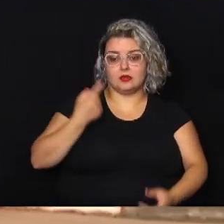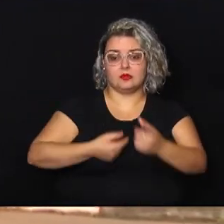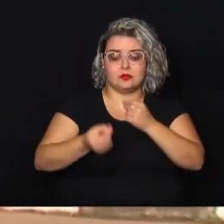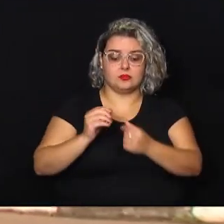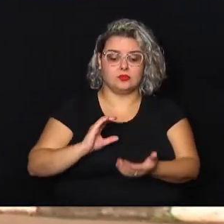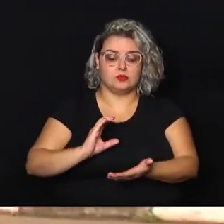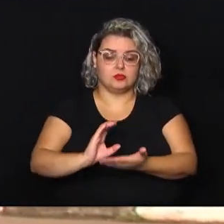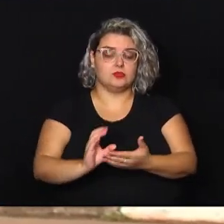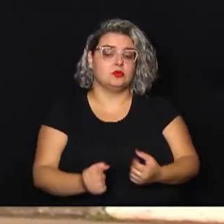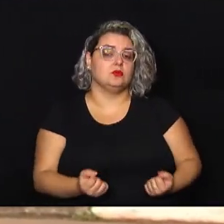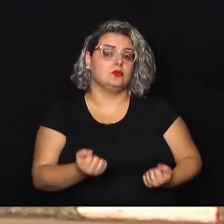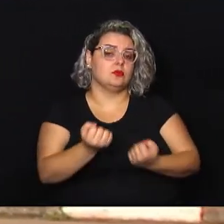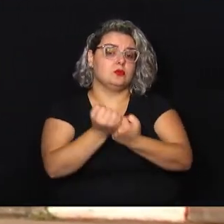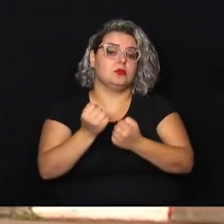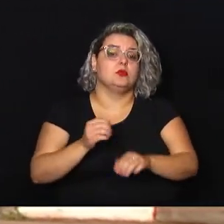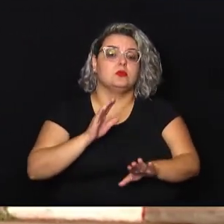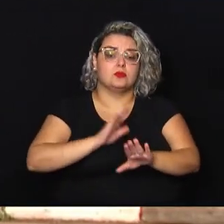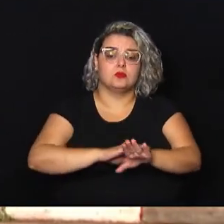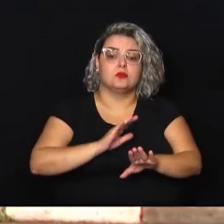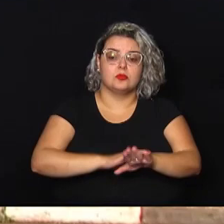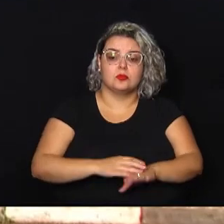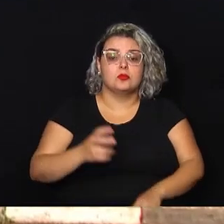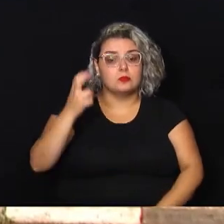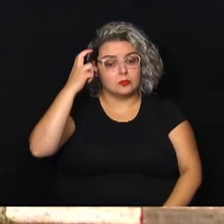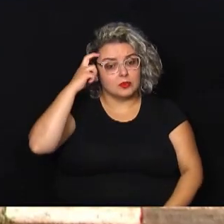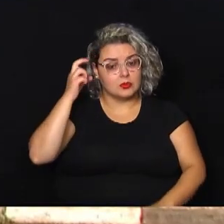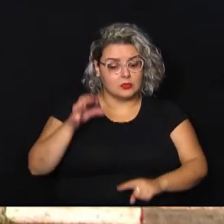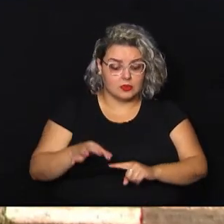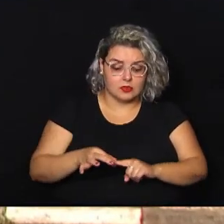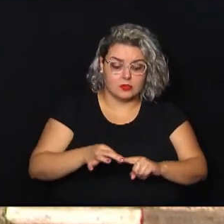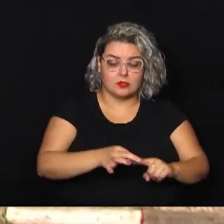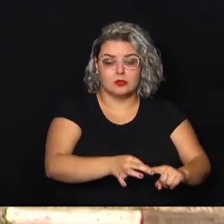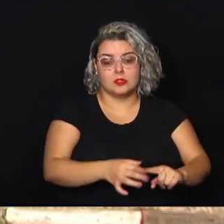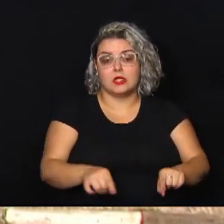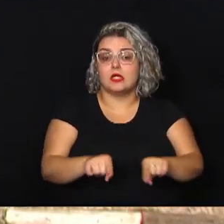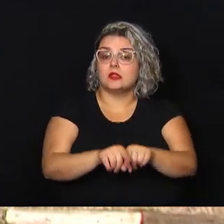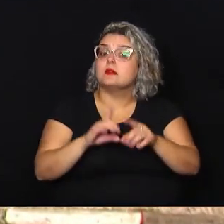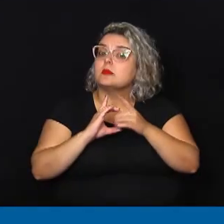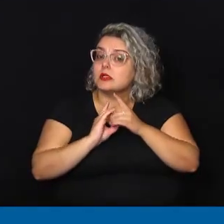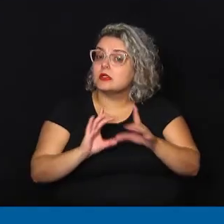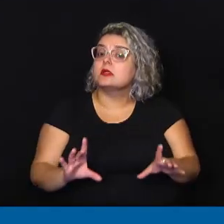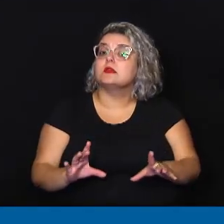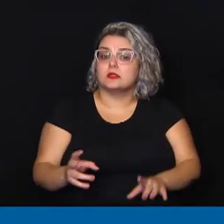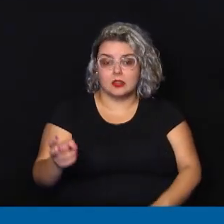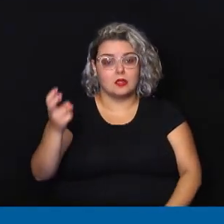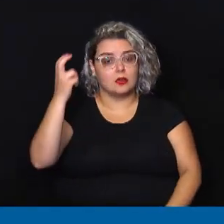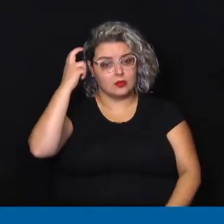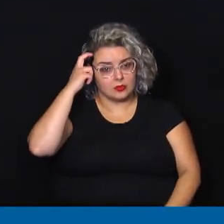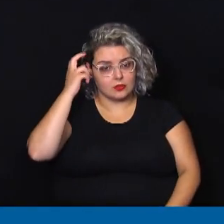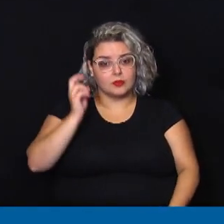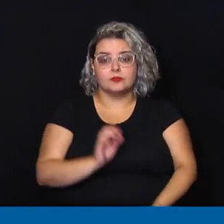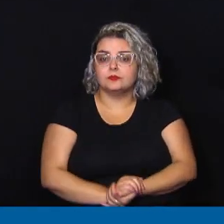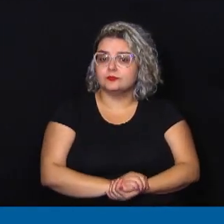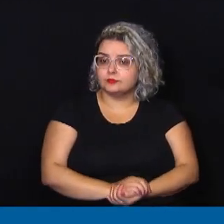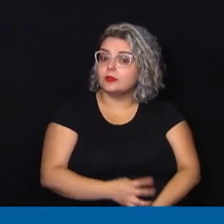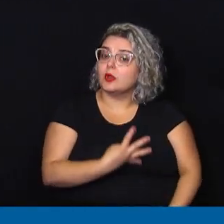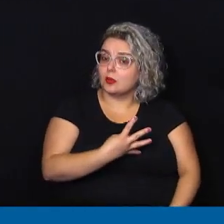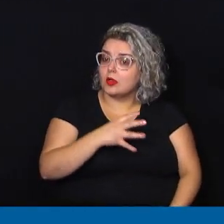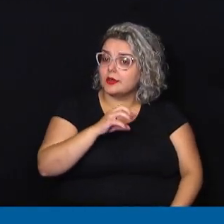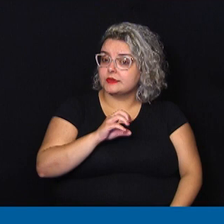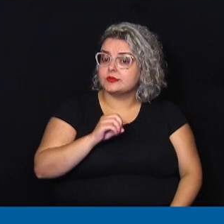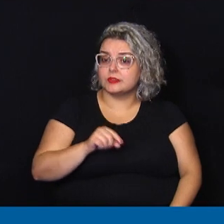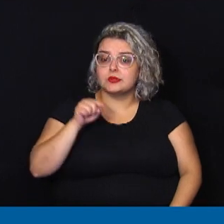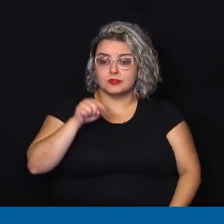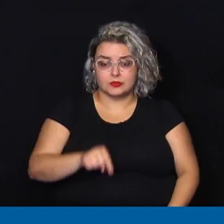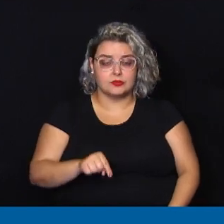a ações que darão espaço para a cultura periférica e a democratização da cultura. 400 mil reais servirão